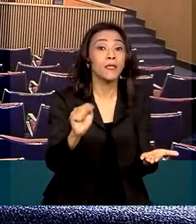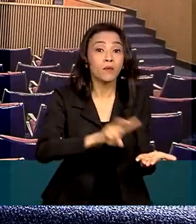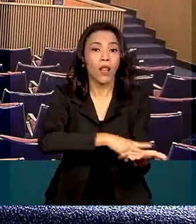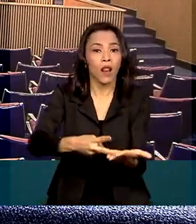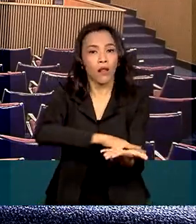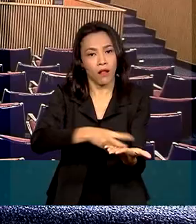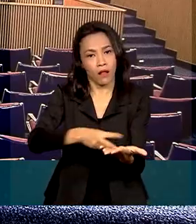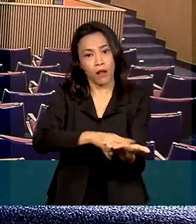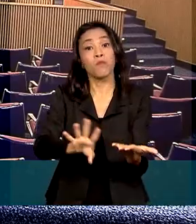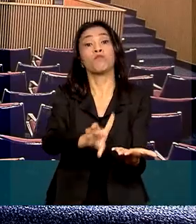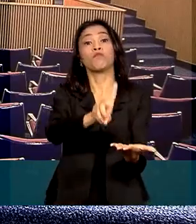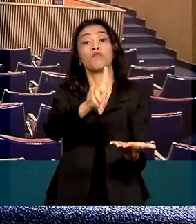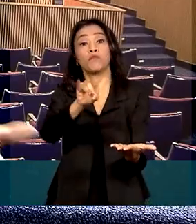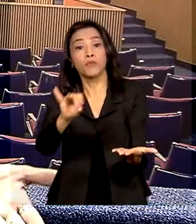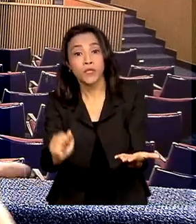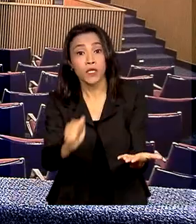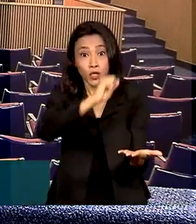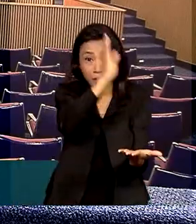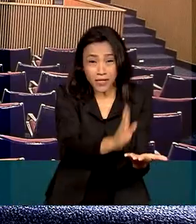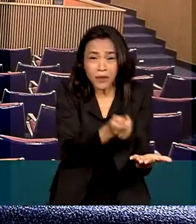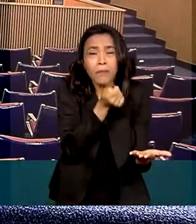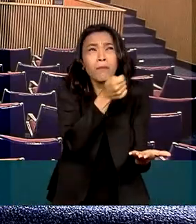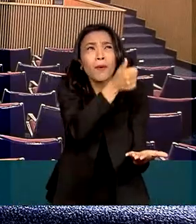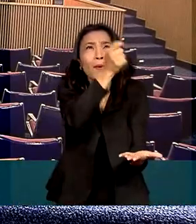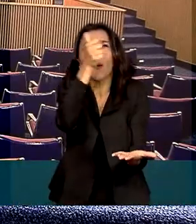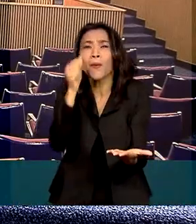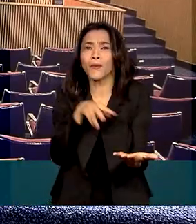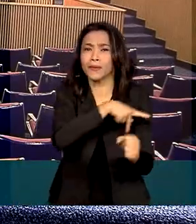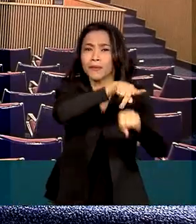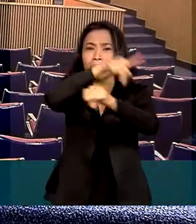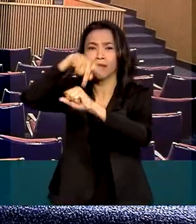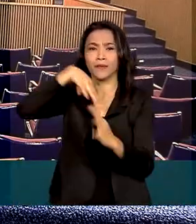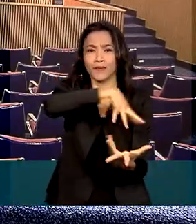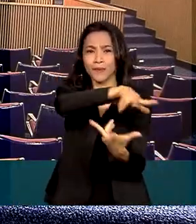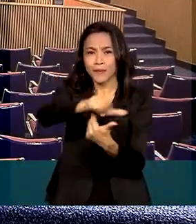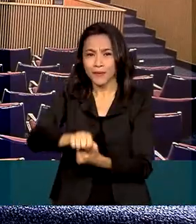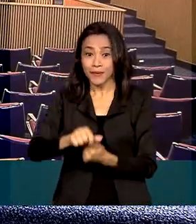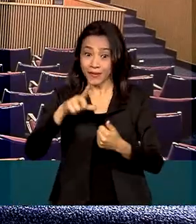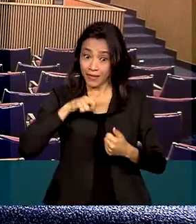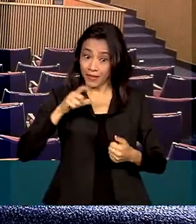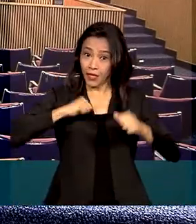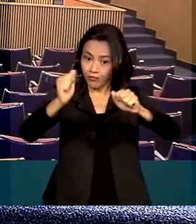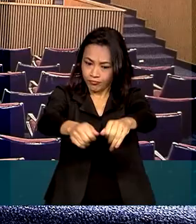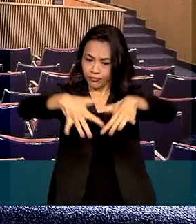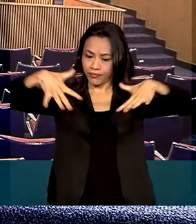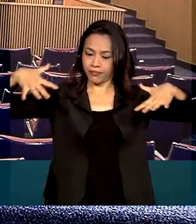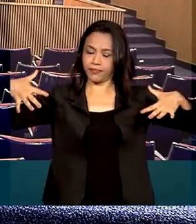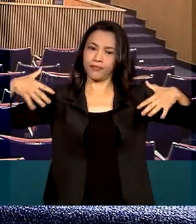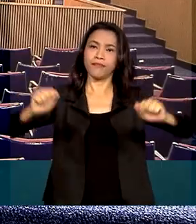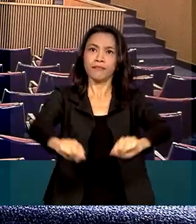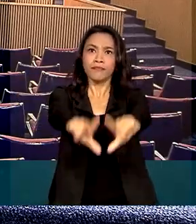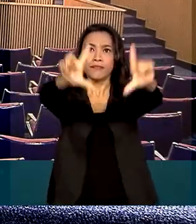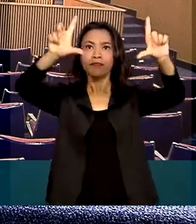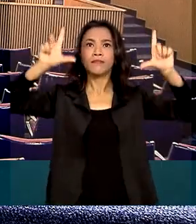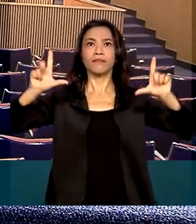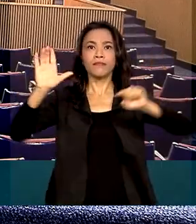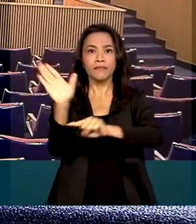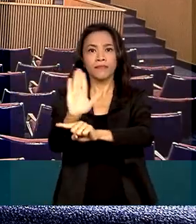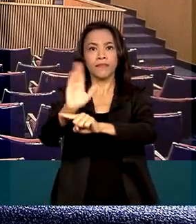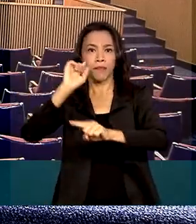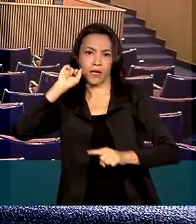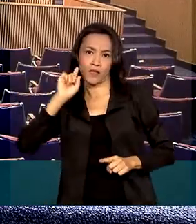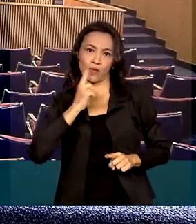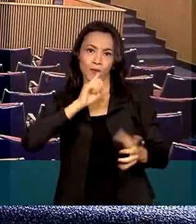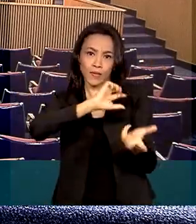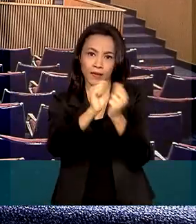dia. E o Brasil é um dos poucos países no mundo a ter um cinema adaptado para pessoas com deficiência auditiva